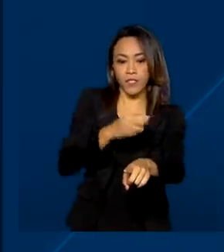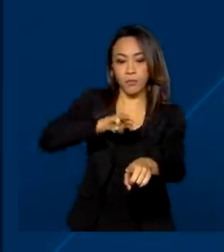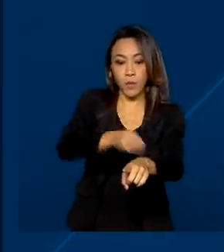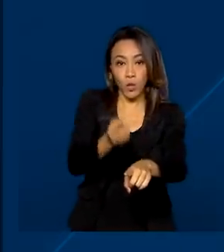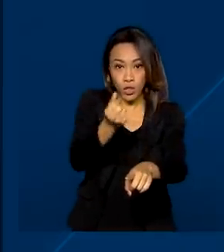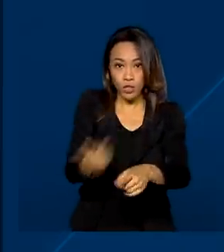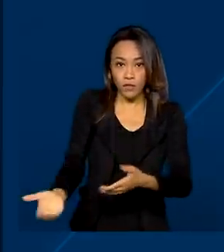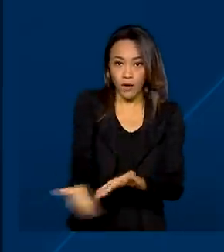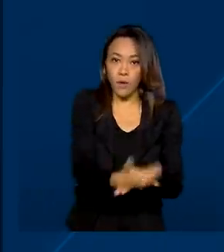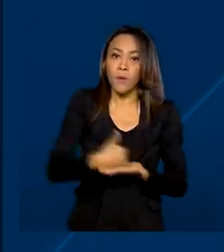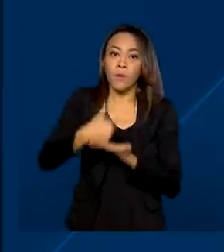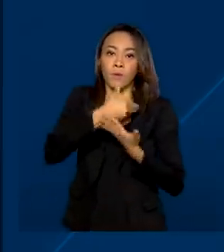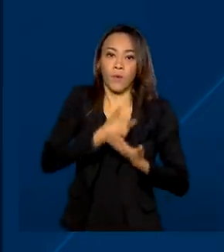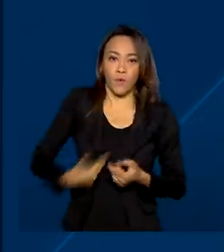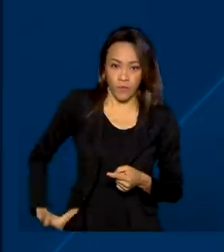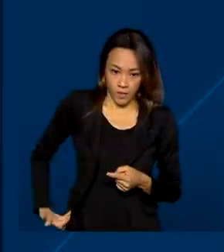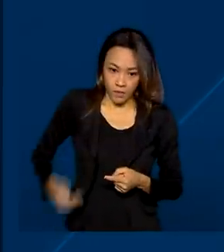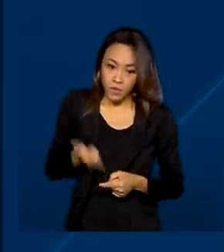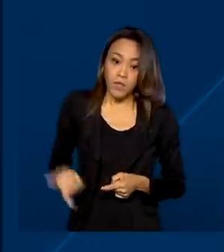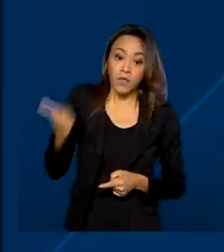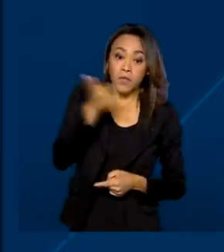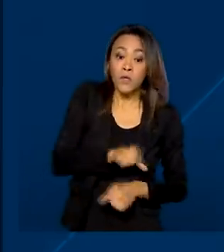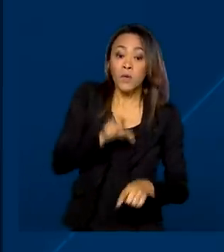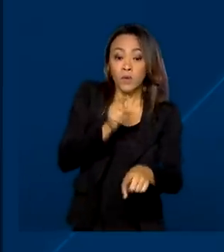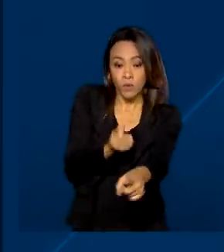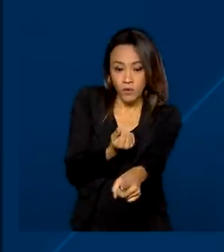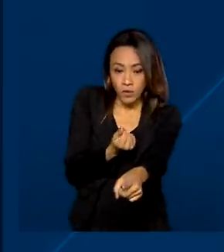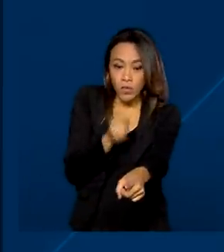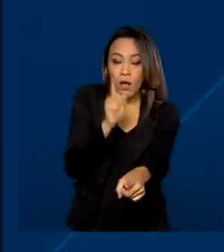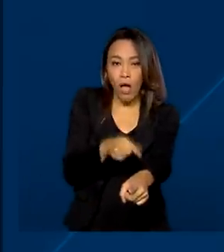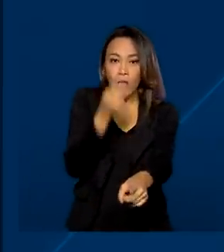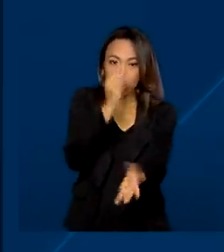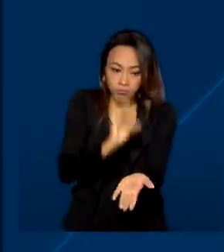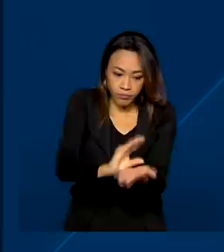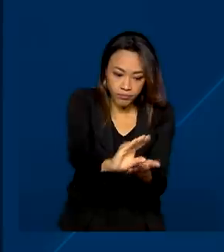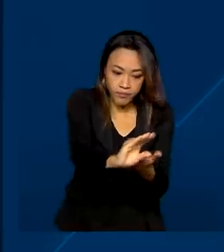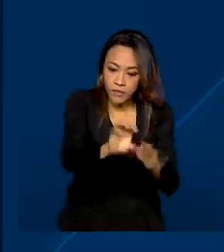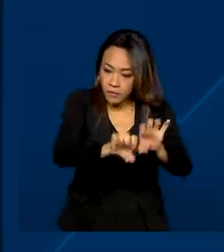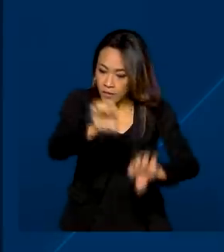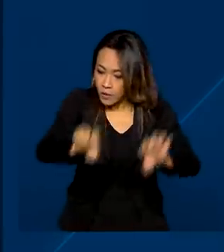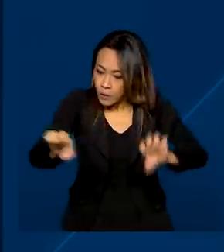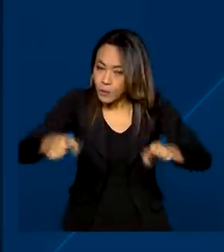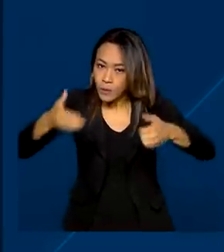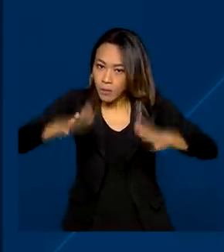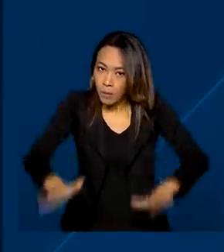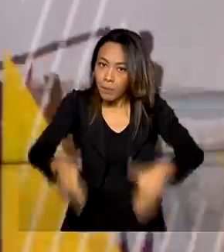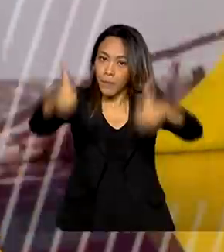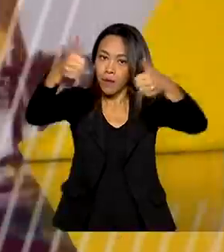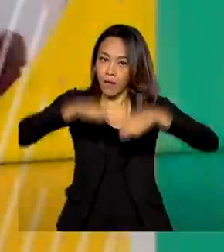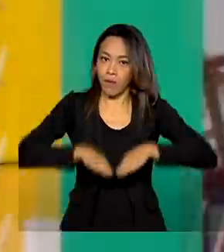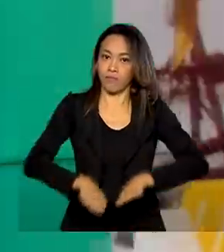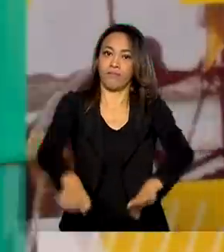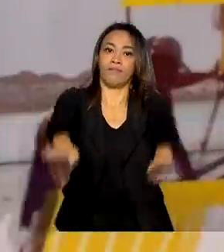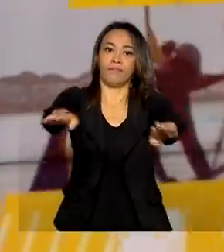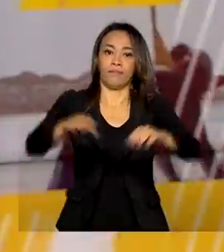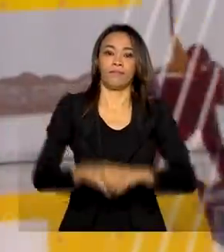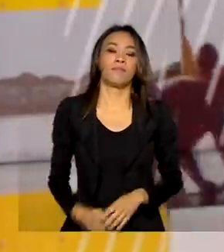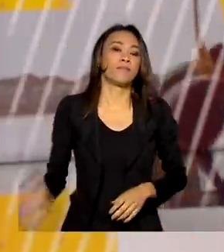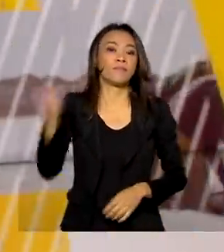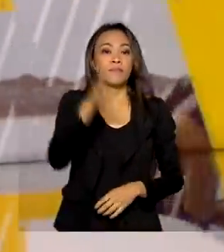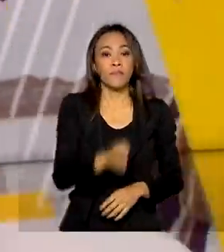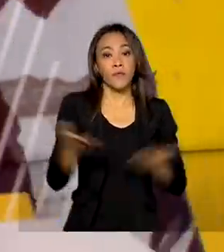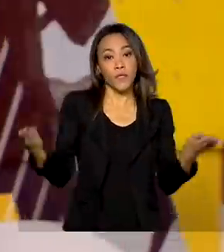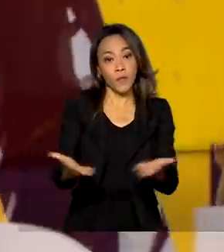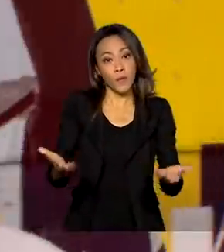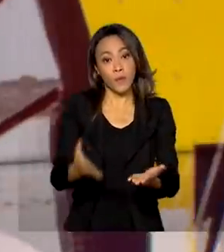cofres públicos. E o restante vai ser investido no próprio trecho leiloado. E hoje a Bolsa de